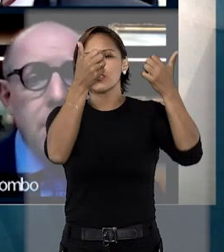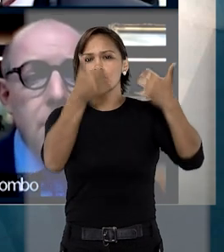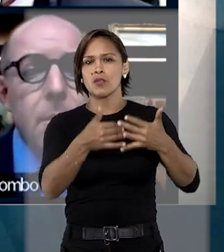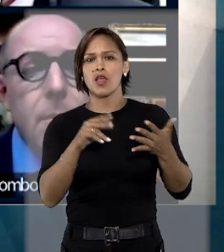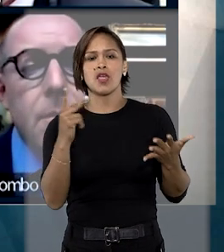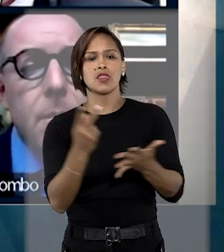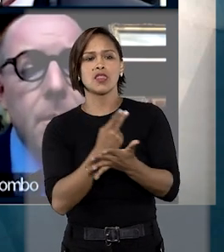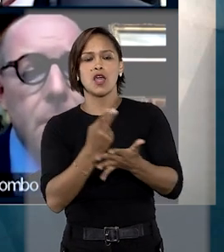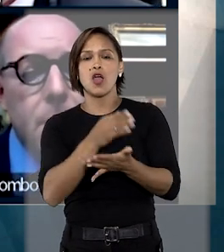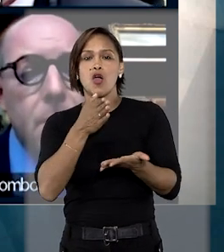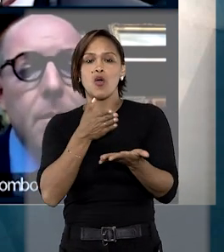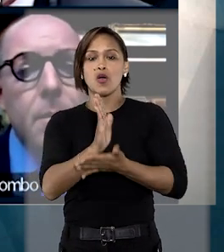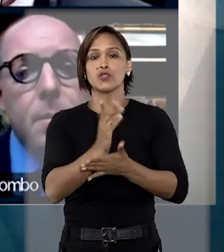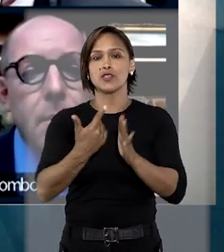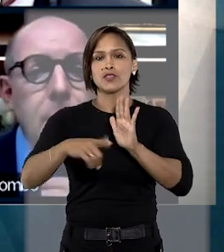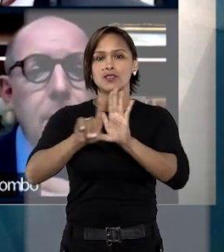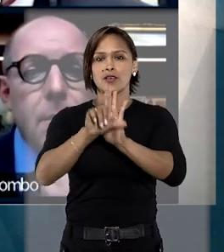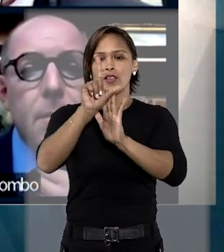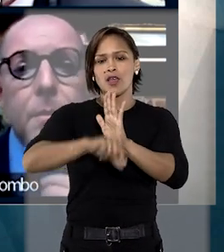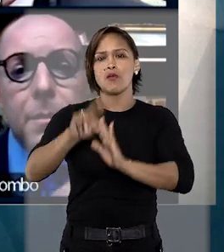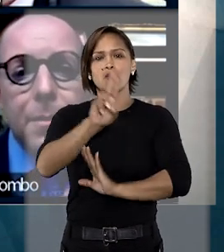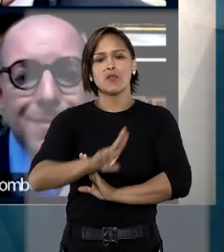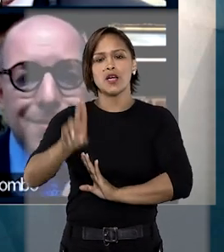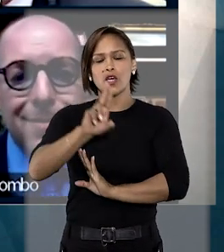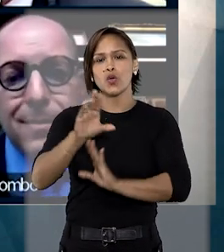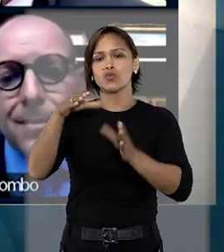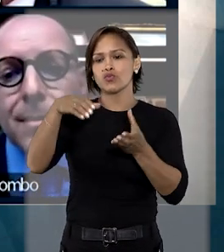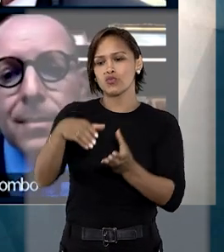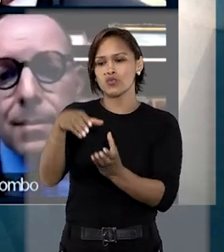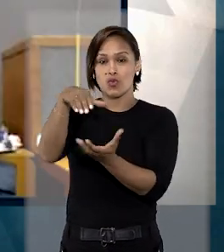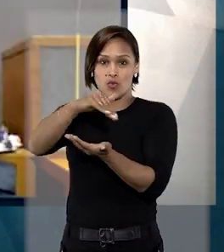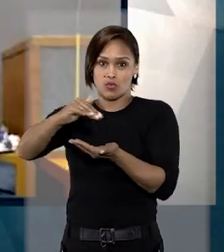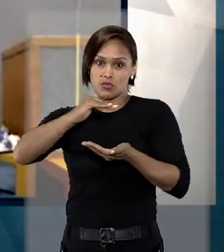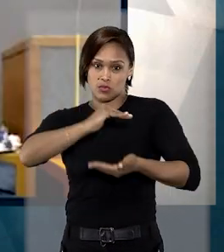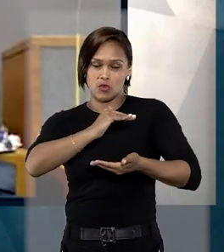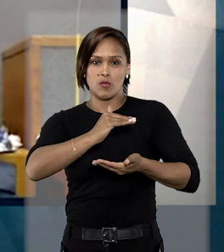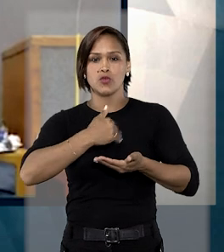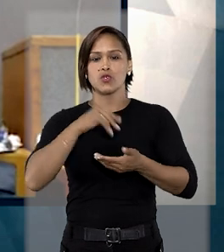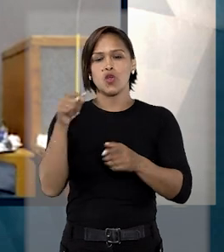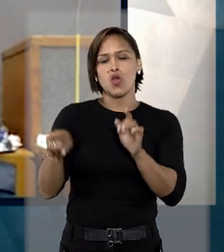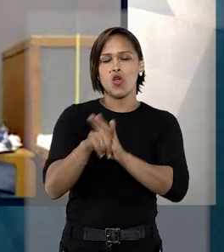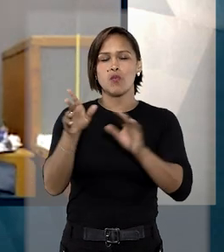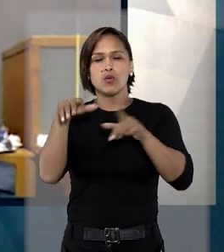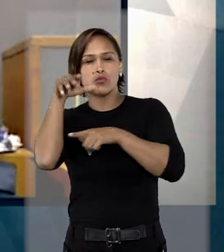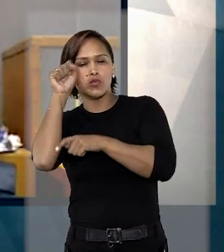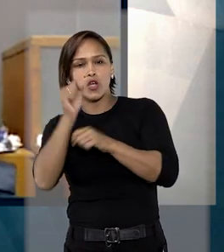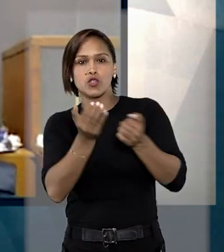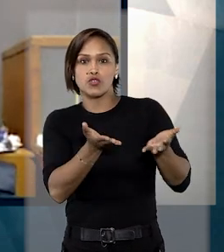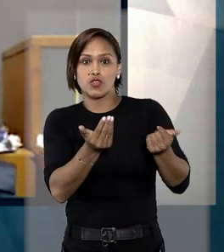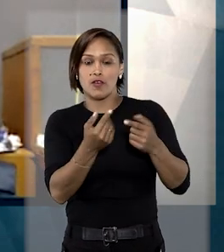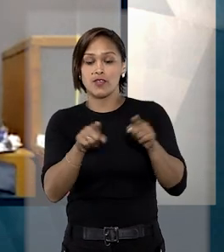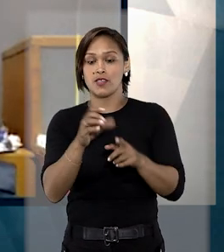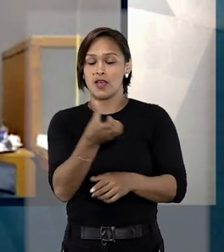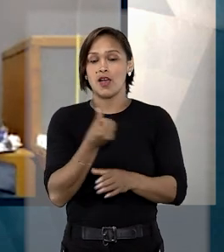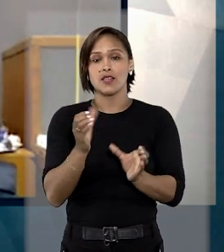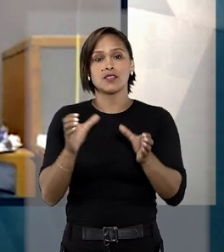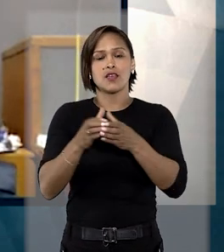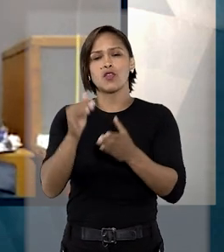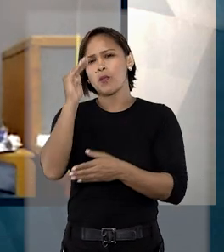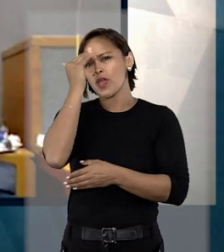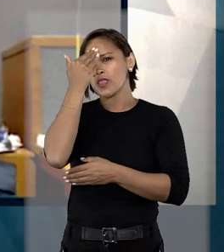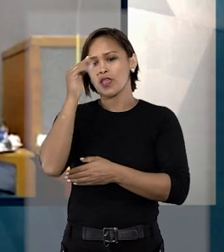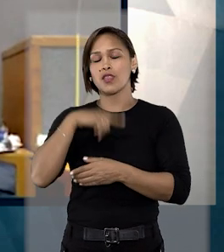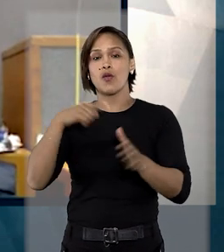inexistência de autorização legal para o uso dos containers como alojamento para os jovens. A sexta turma entendeu, então,